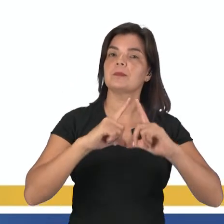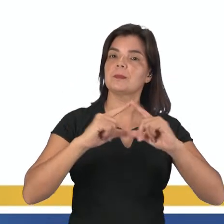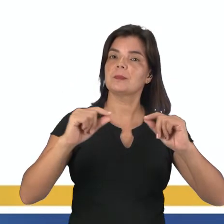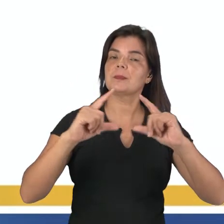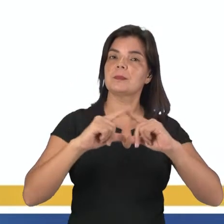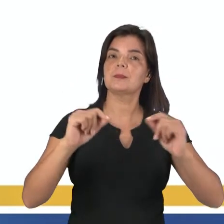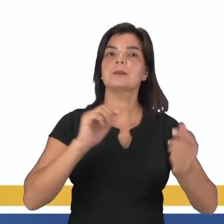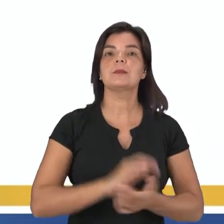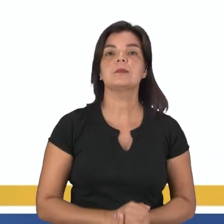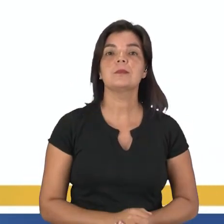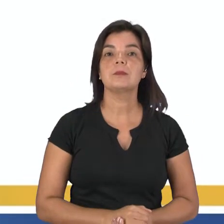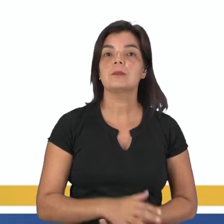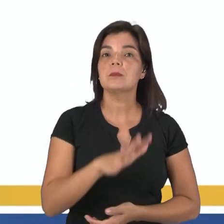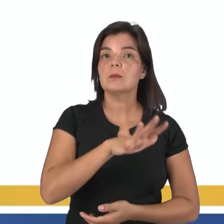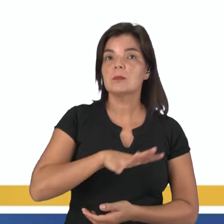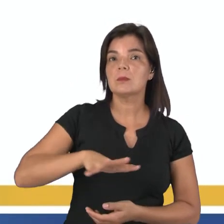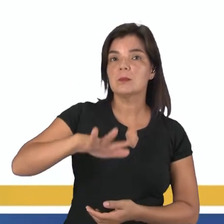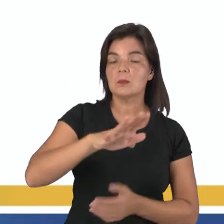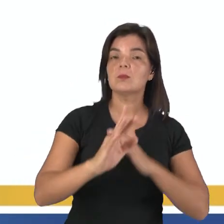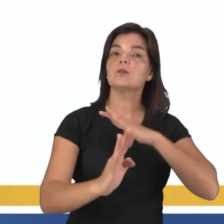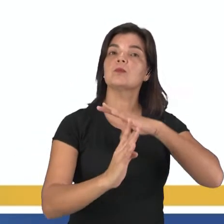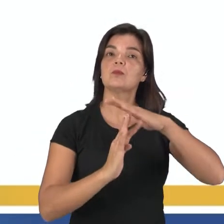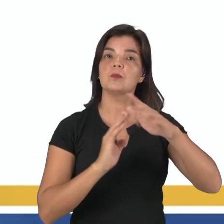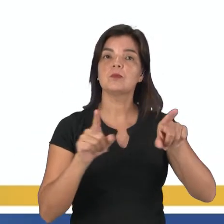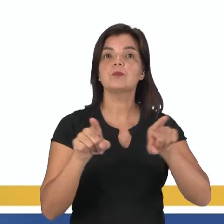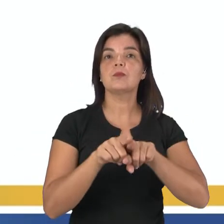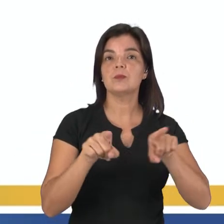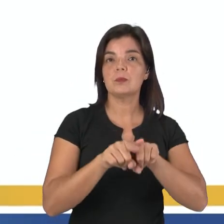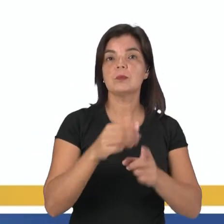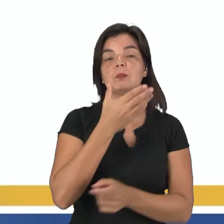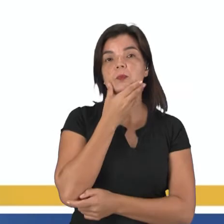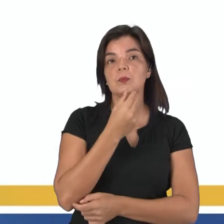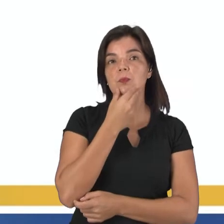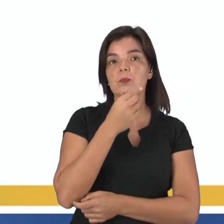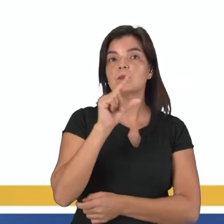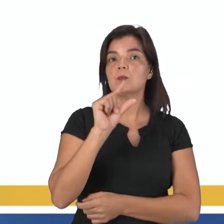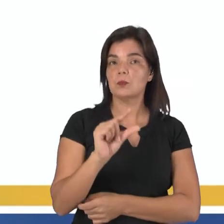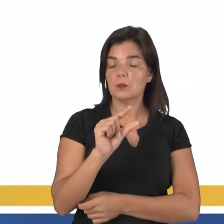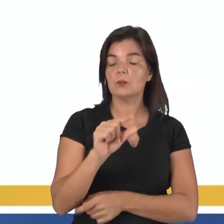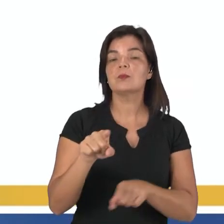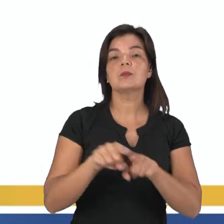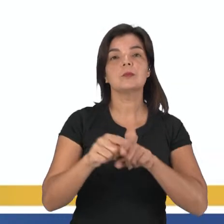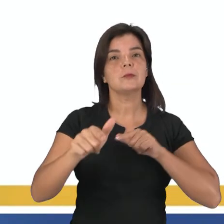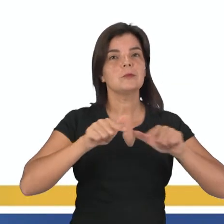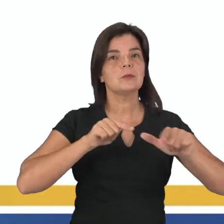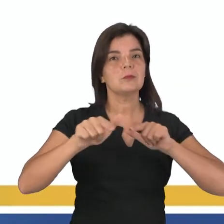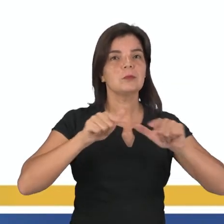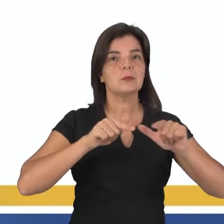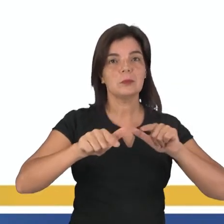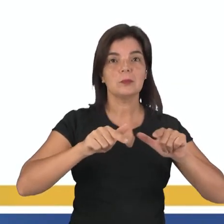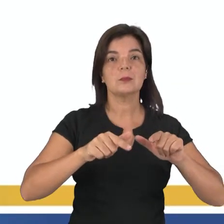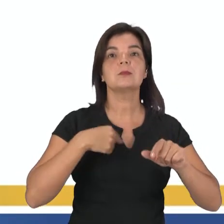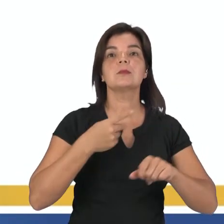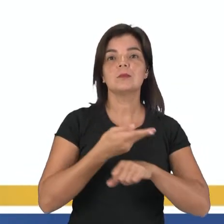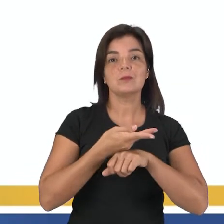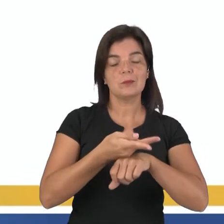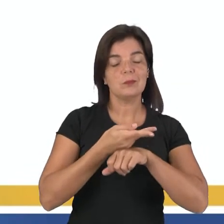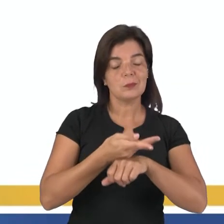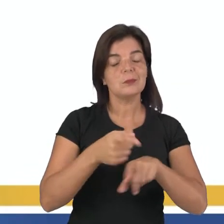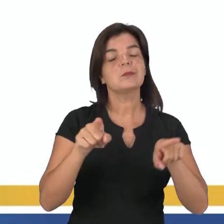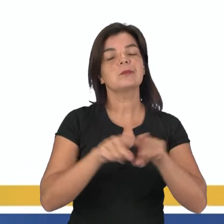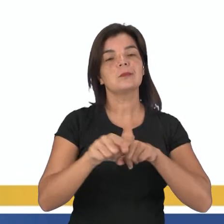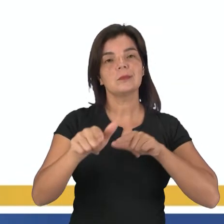como Brasília. Então a maioria dos migrantes deste movimento era de homens pouco instruídos e trabalhadores braçais